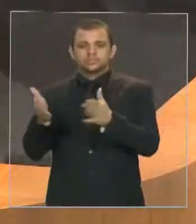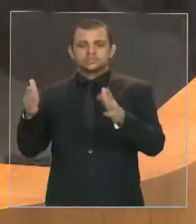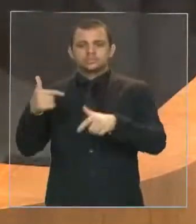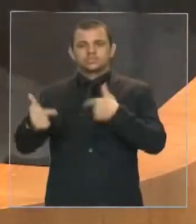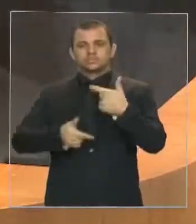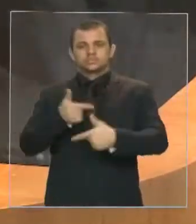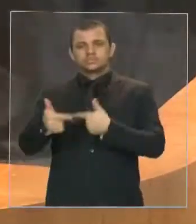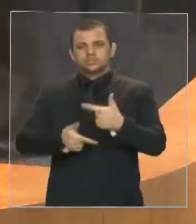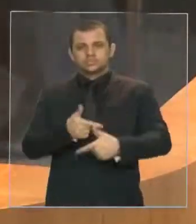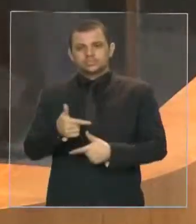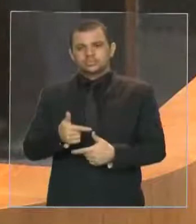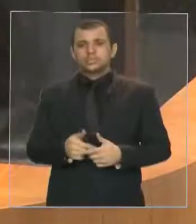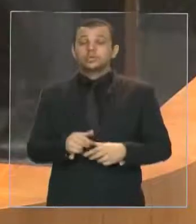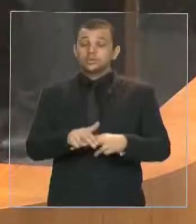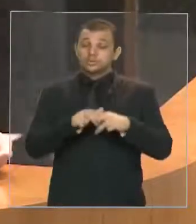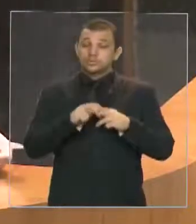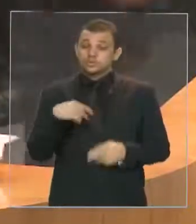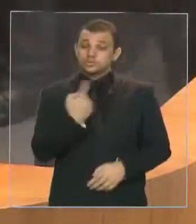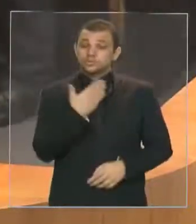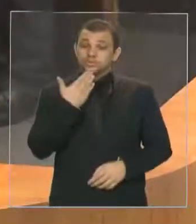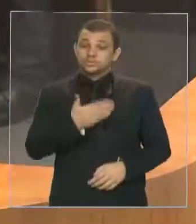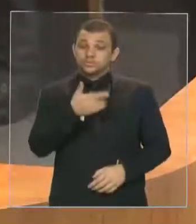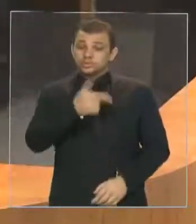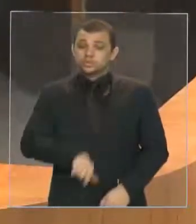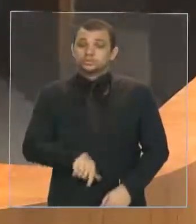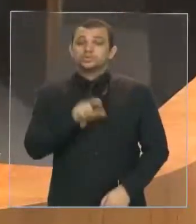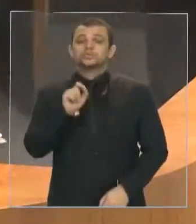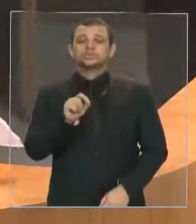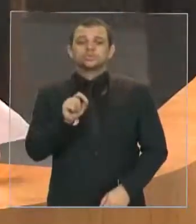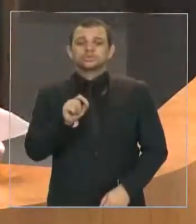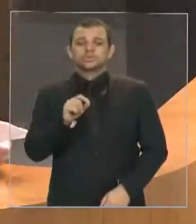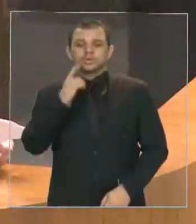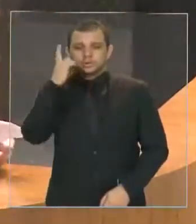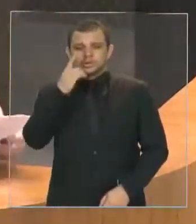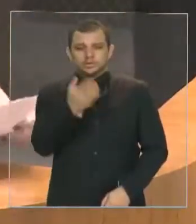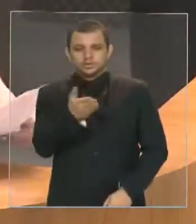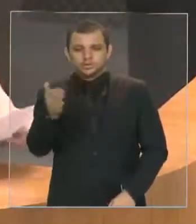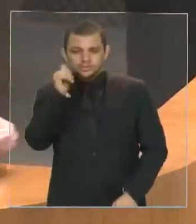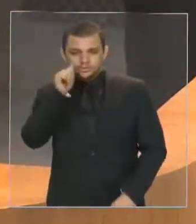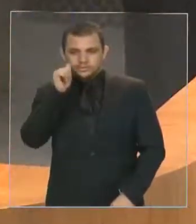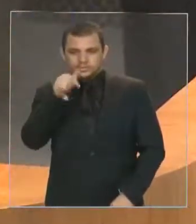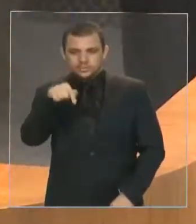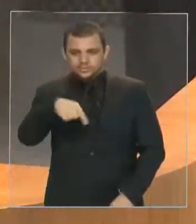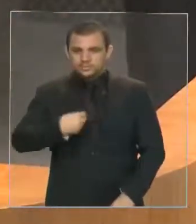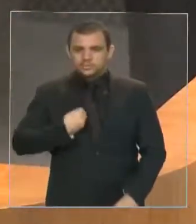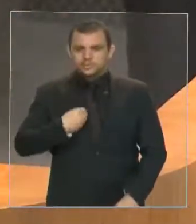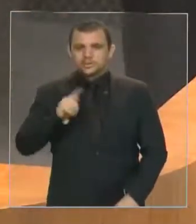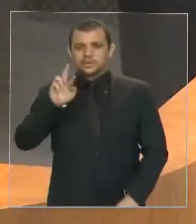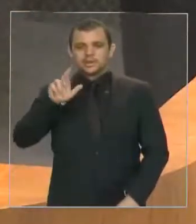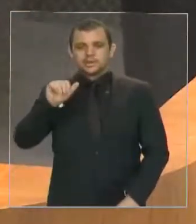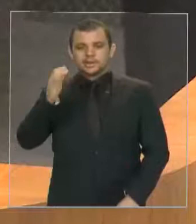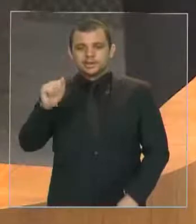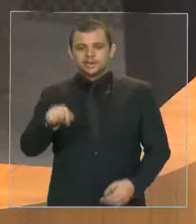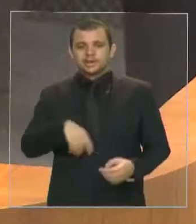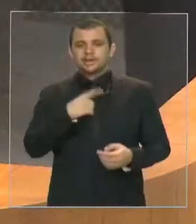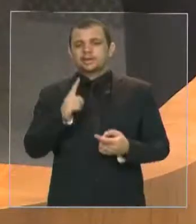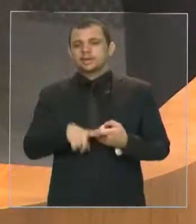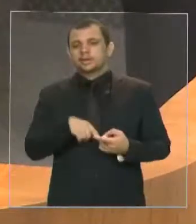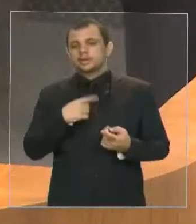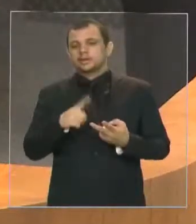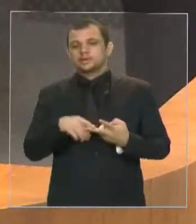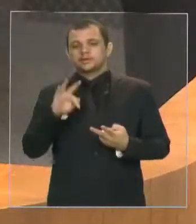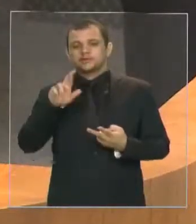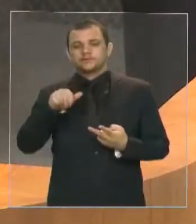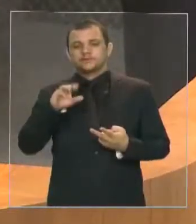Casa. Por isso, solicitamos mais uma vez as nossas deputadas que aqui se encontram, graças à paz, a deputada